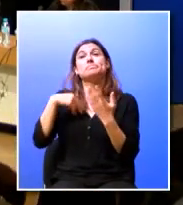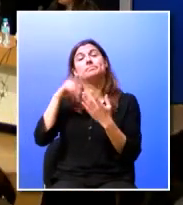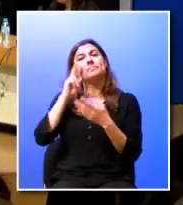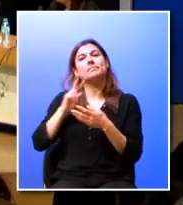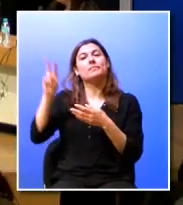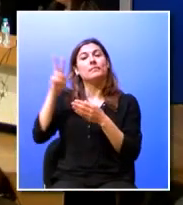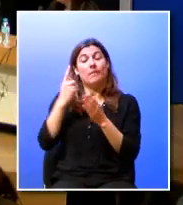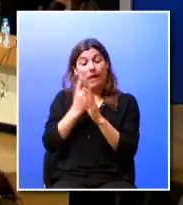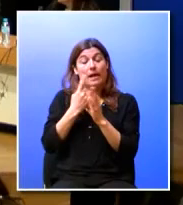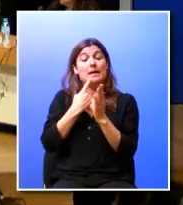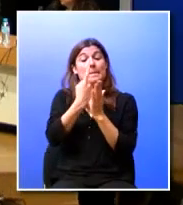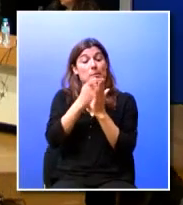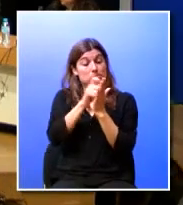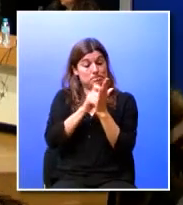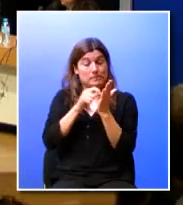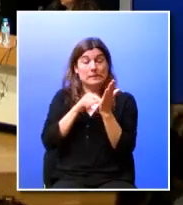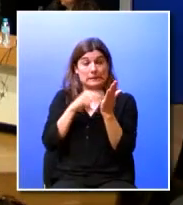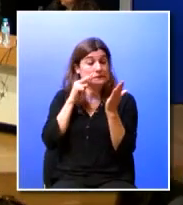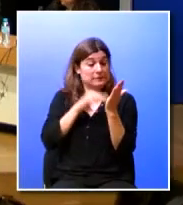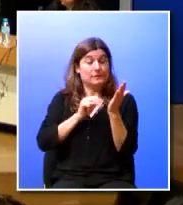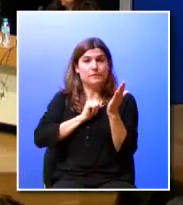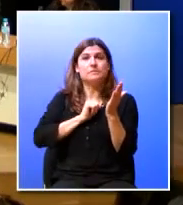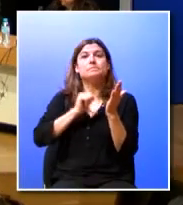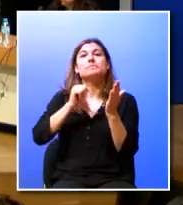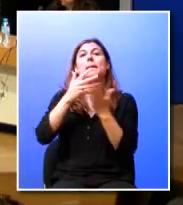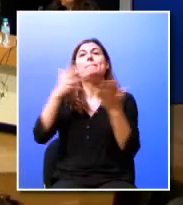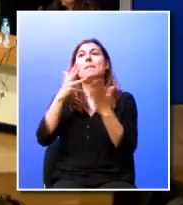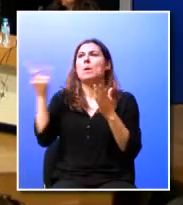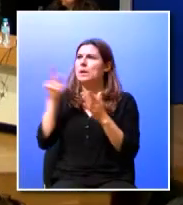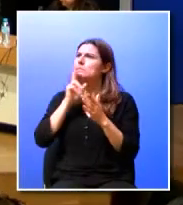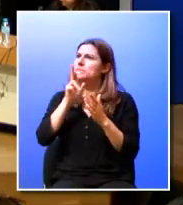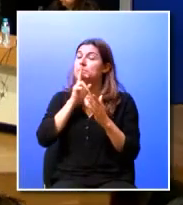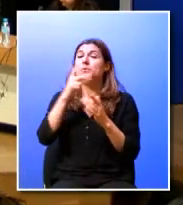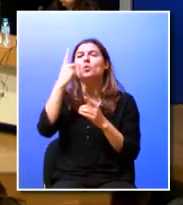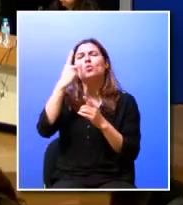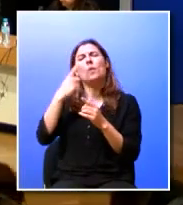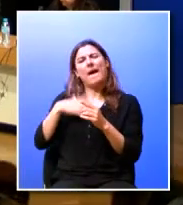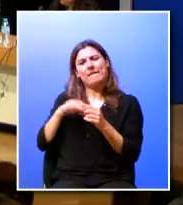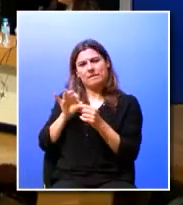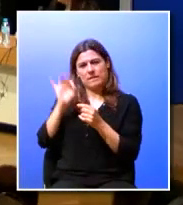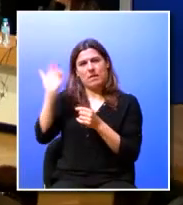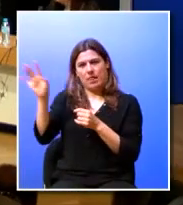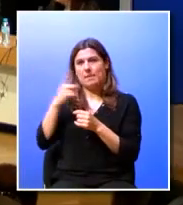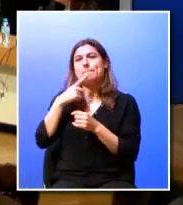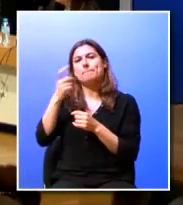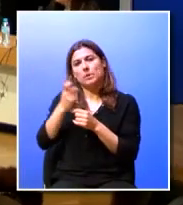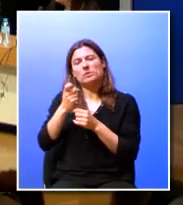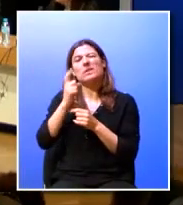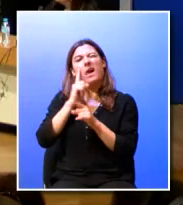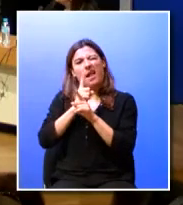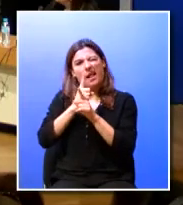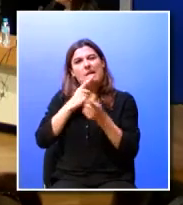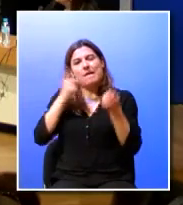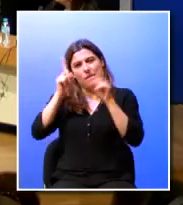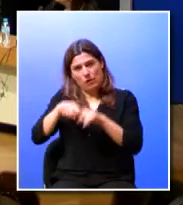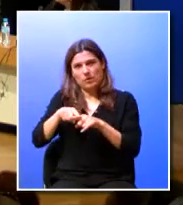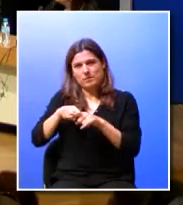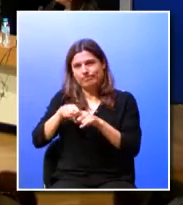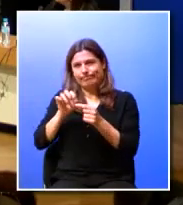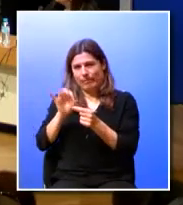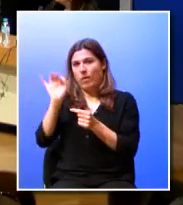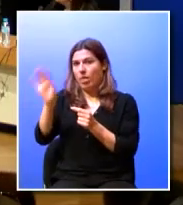perguntas que eu tinha aqui como tendo sido colocadas responderam à maioria há uma pergunta que eu gostaria aqui de qualquer forma de voltar a reforçar embora